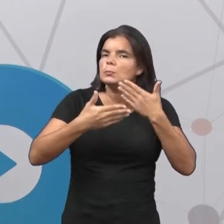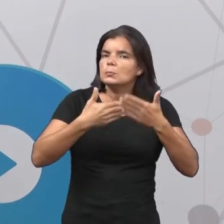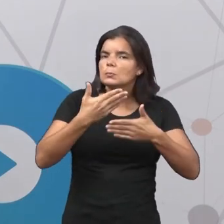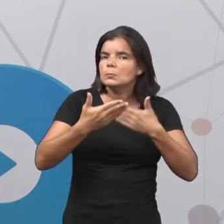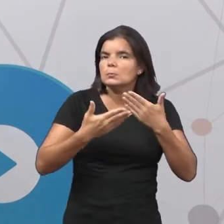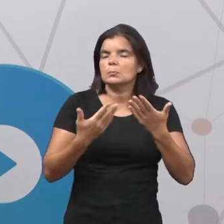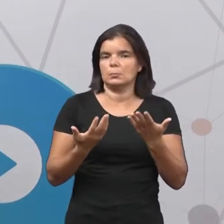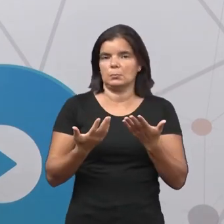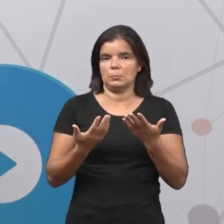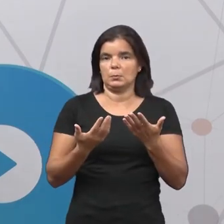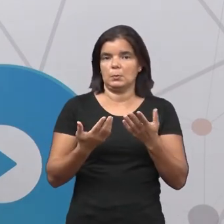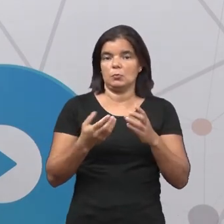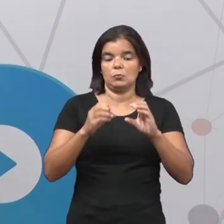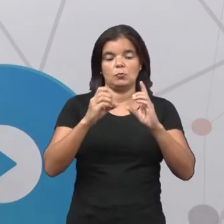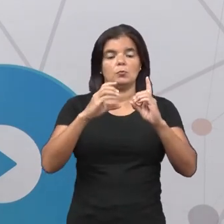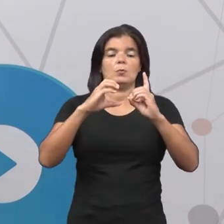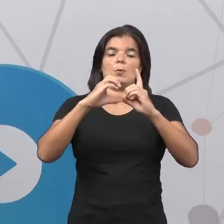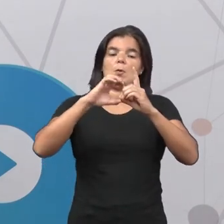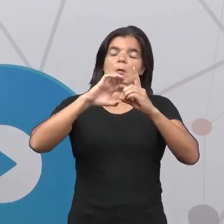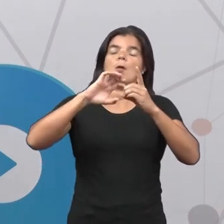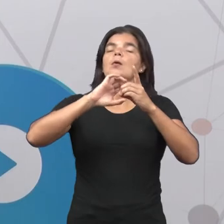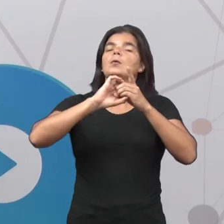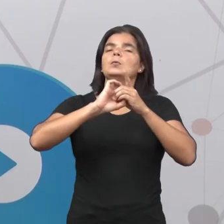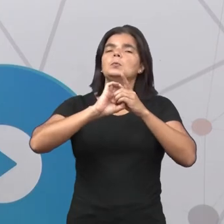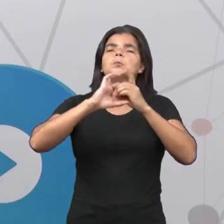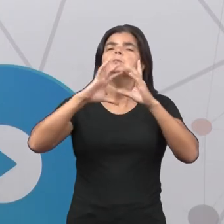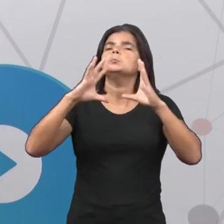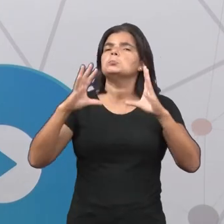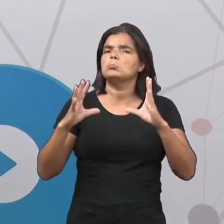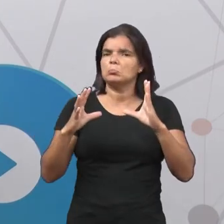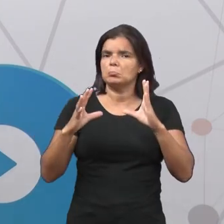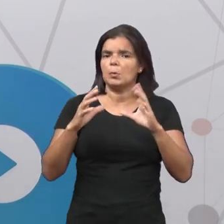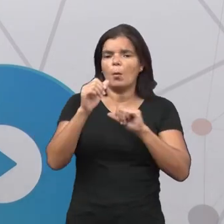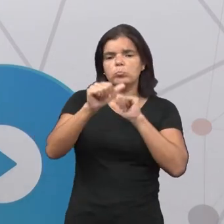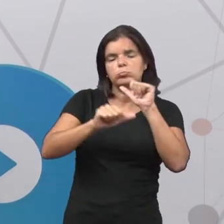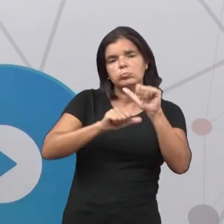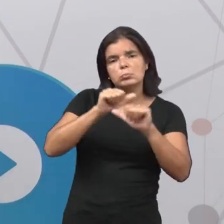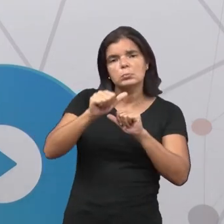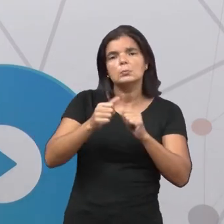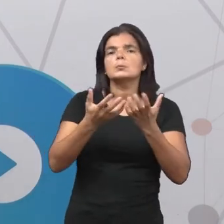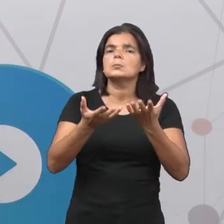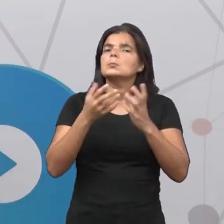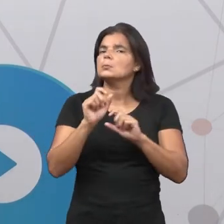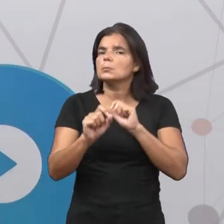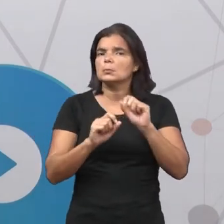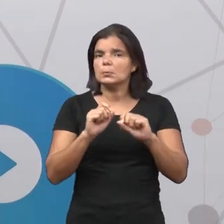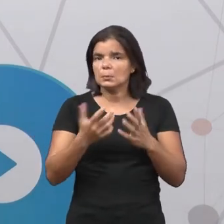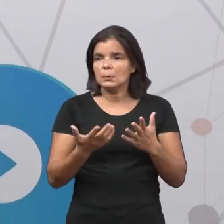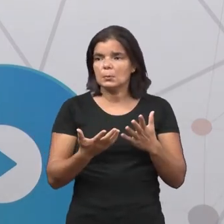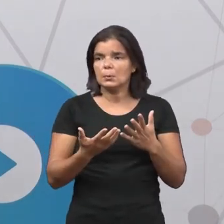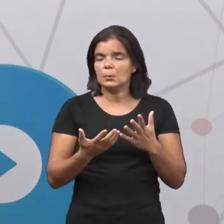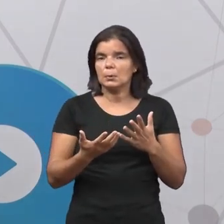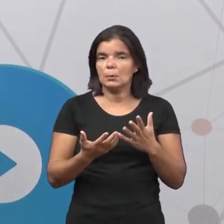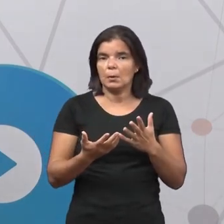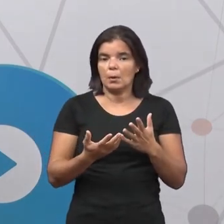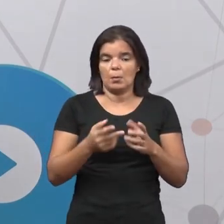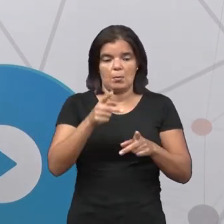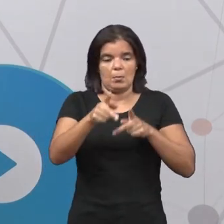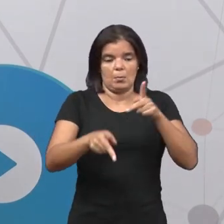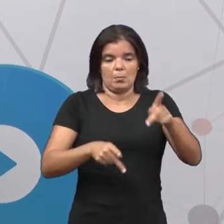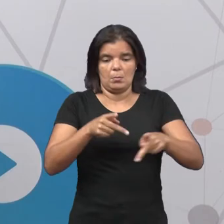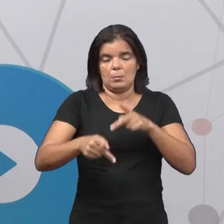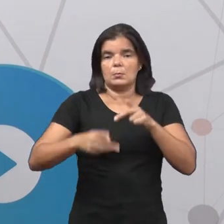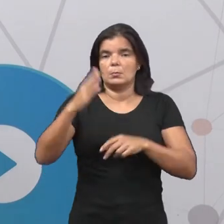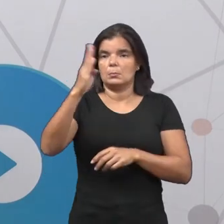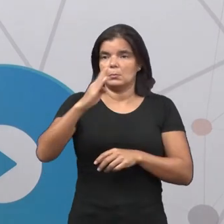redemocratização. O que é que se queria? O que se queria era que a população